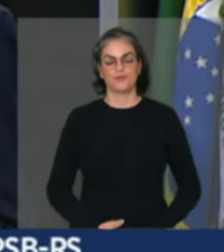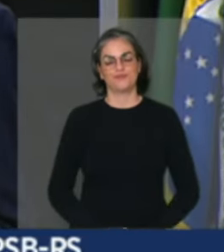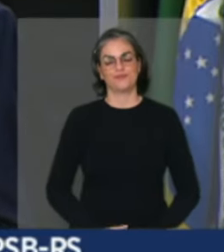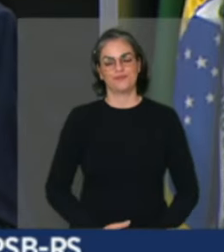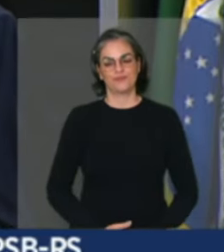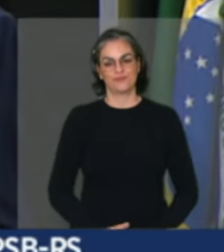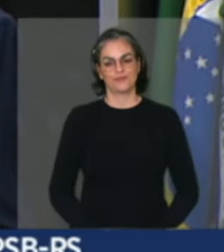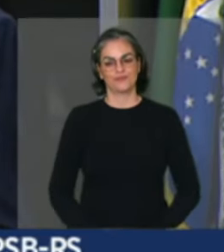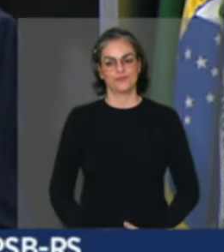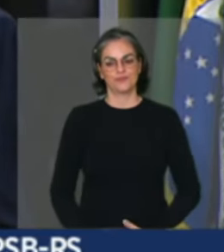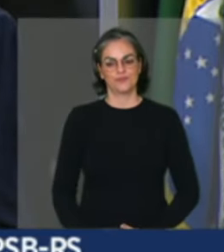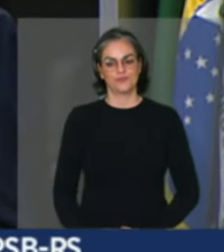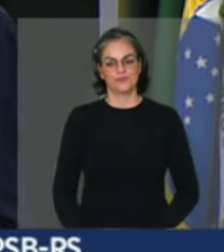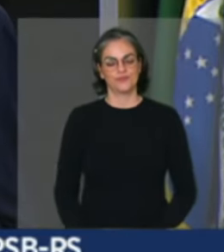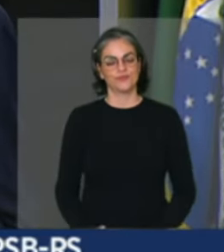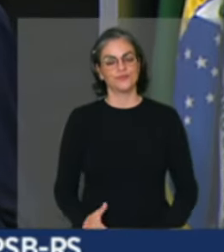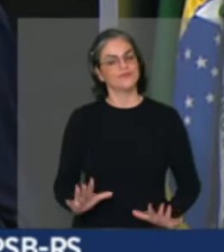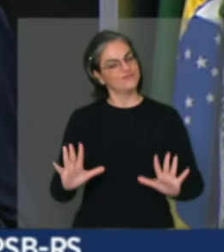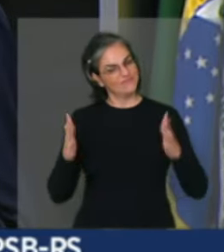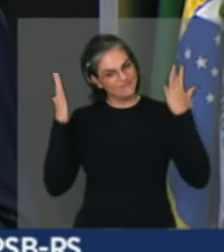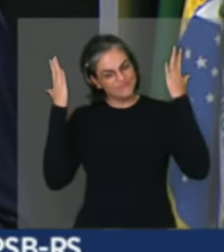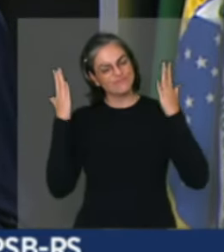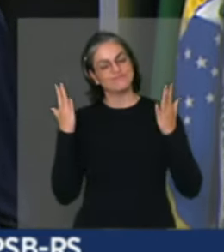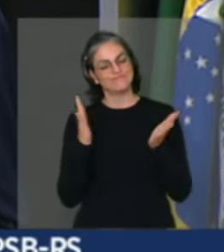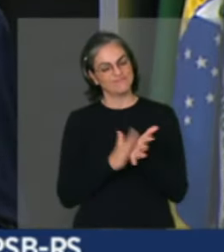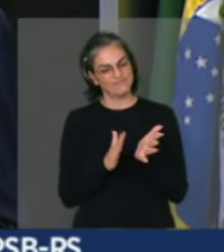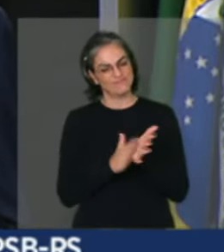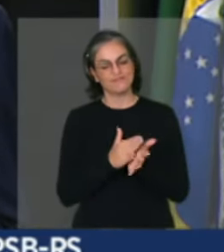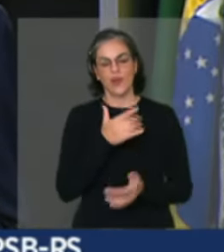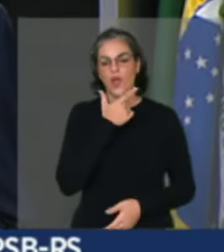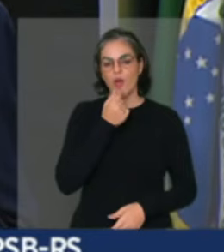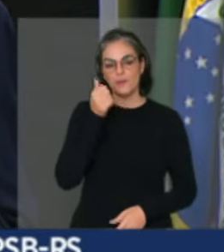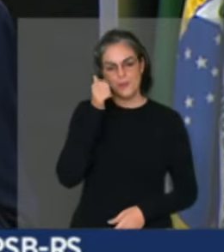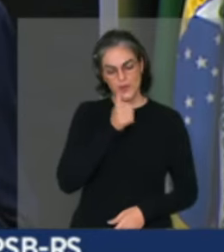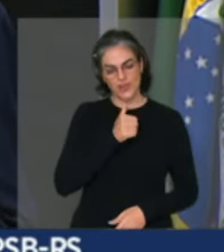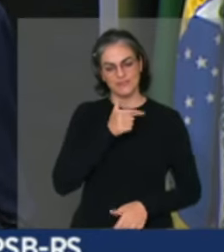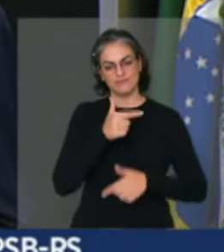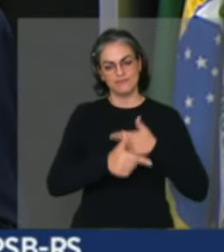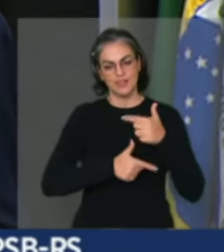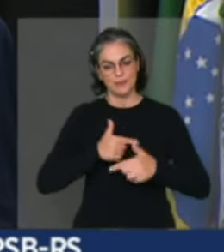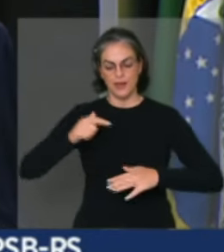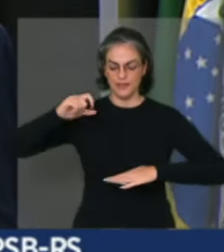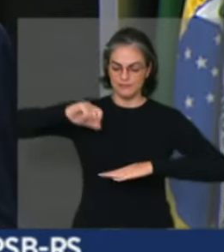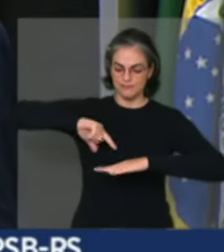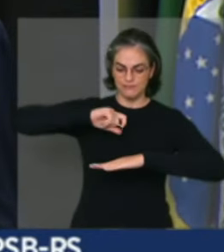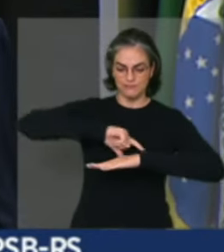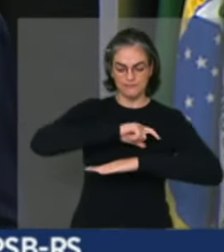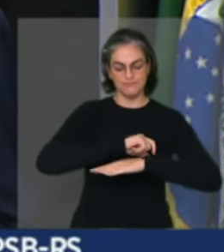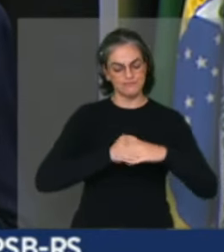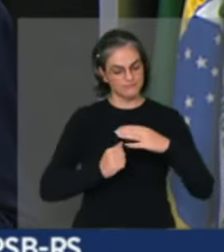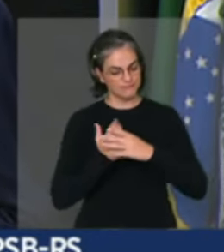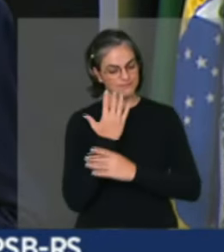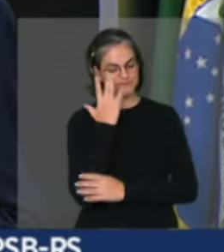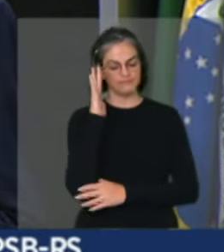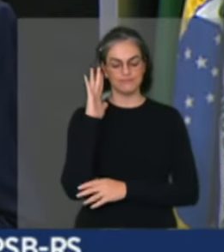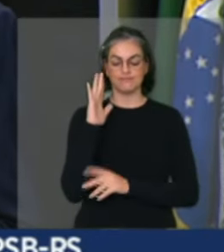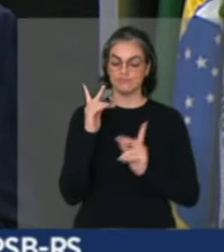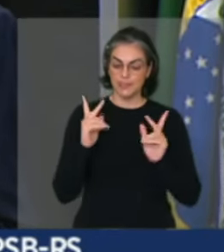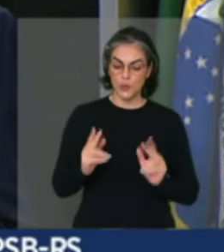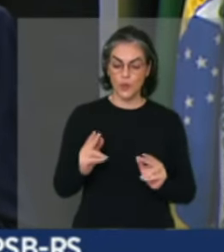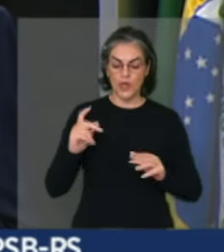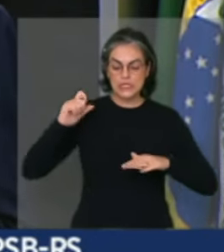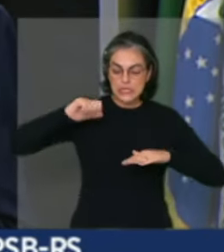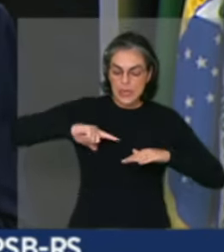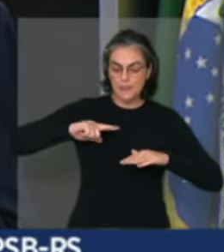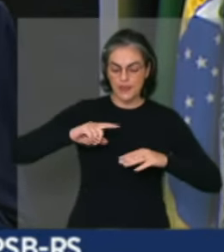os homens e as mulheres que semeiam as sementes, as sementes da esperança que alimentam o mundo.